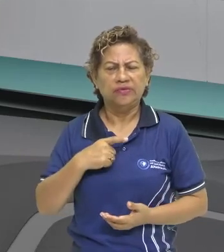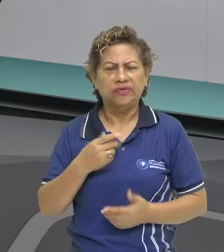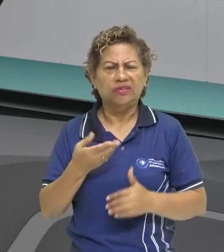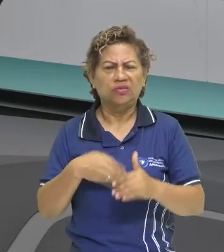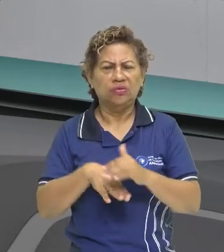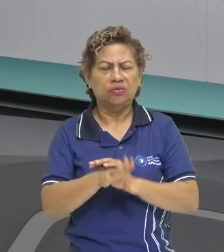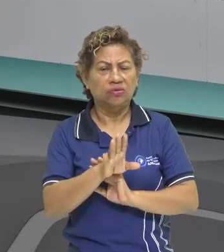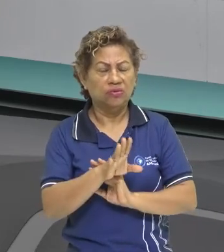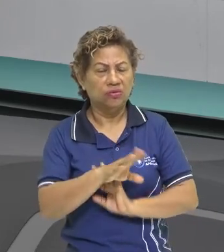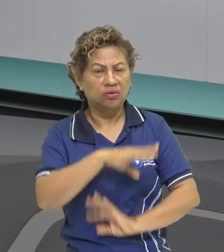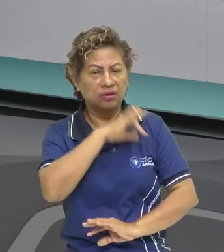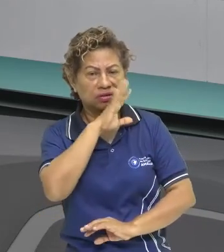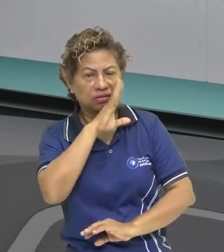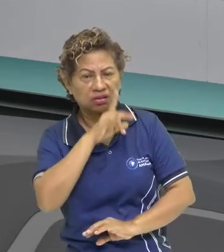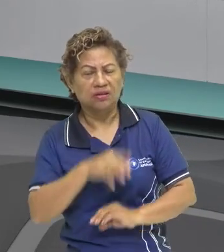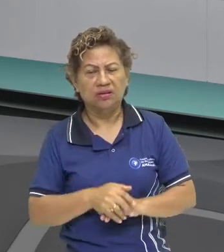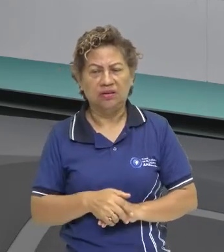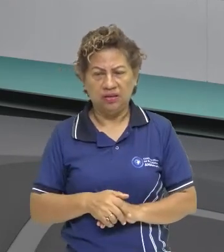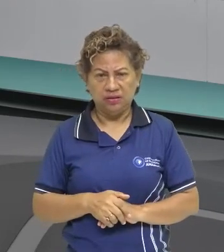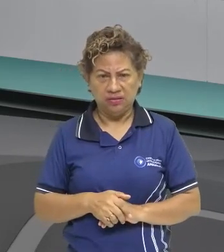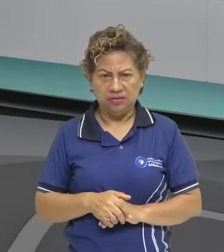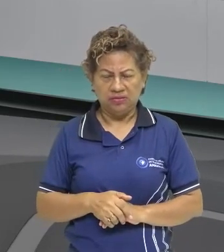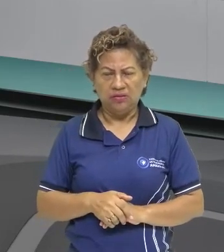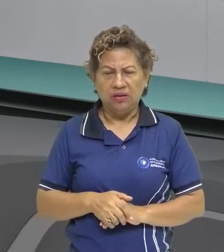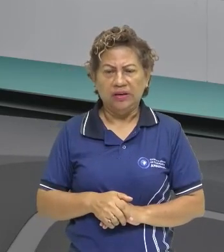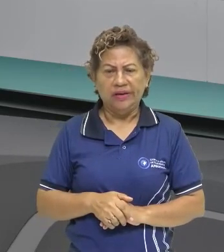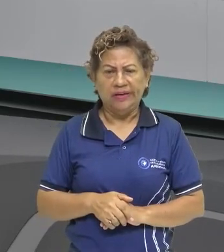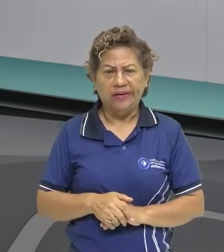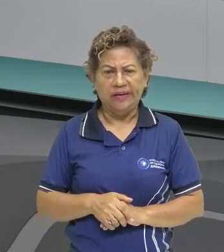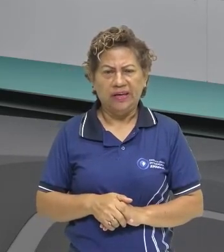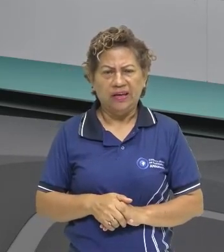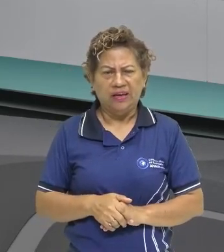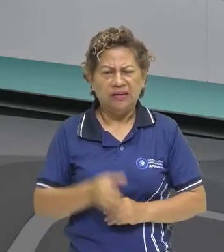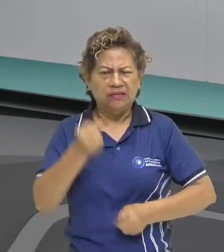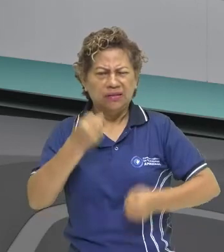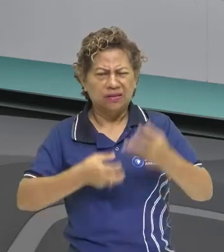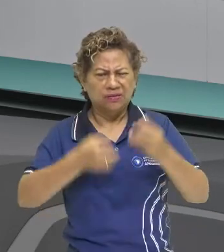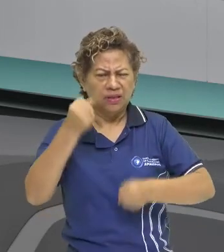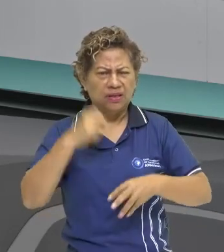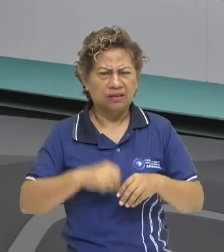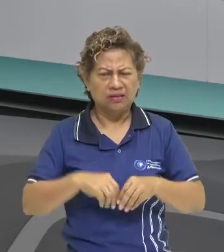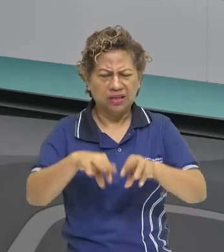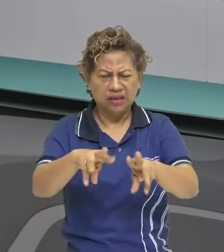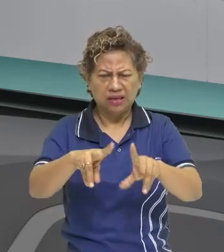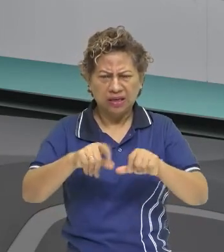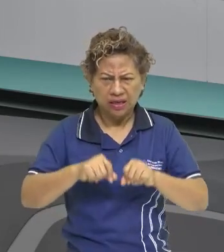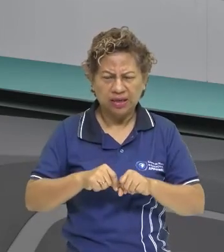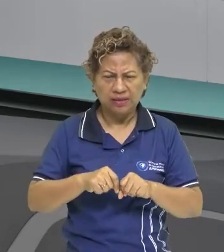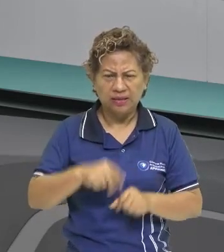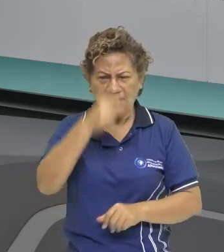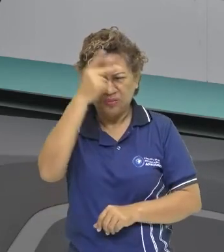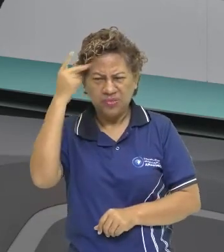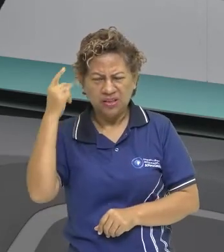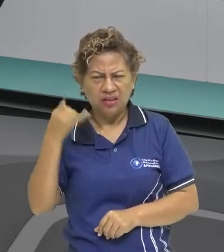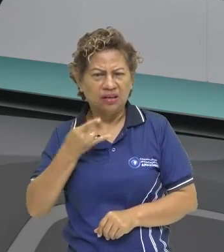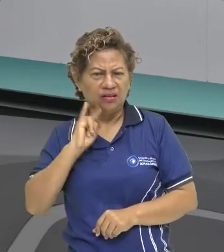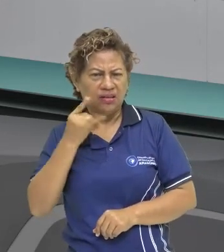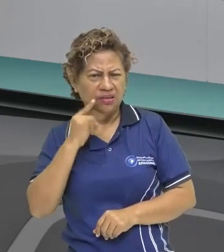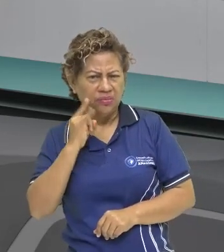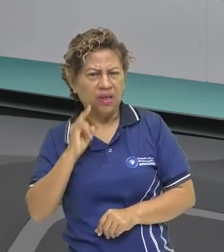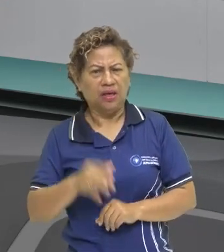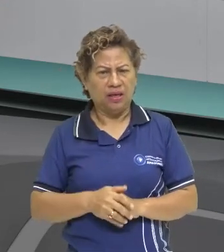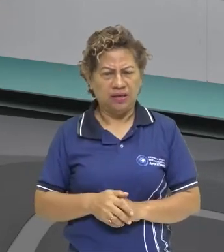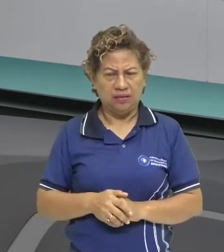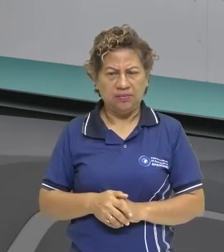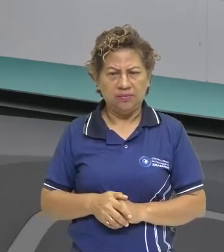polidos, estragando a terra inteira? A moçada beberrona, trago bem conceituada,